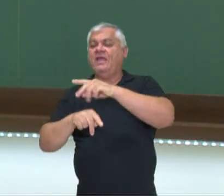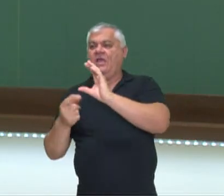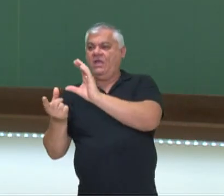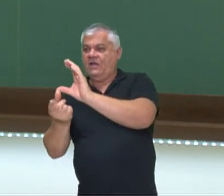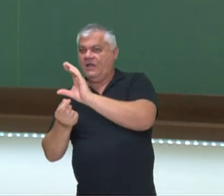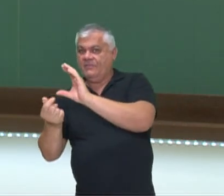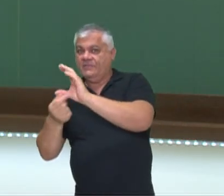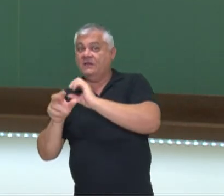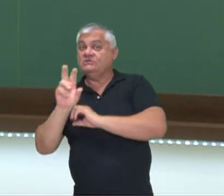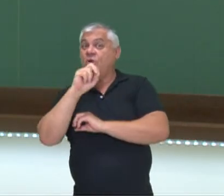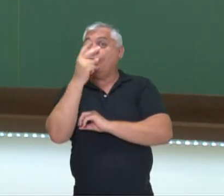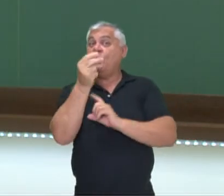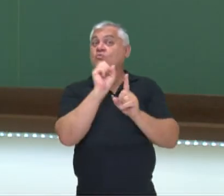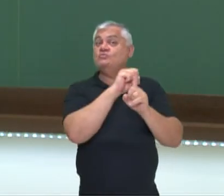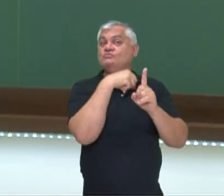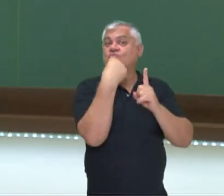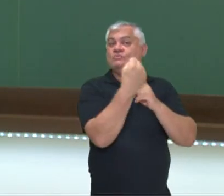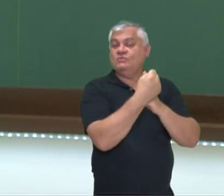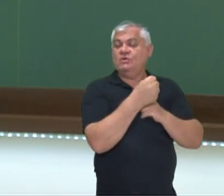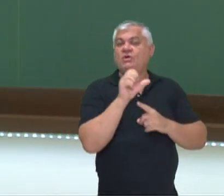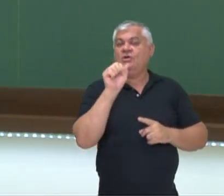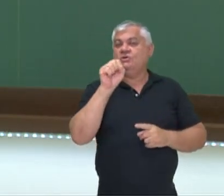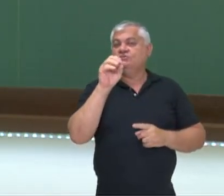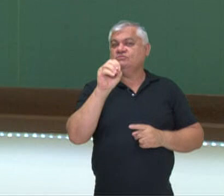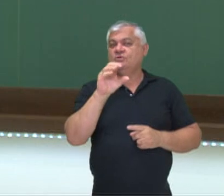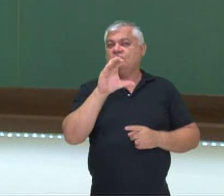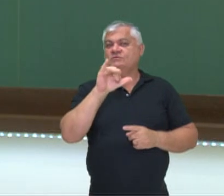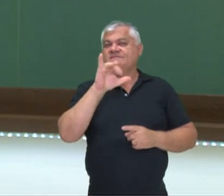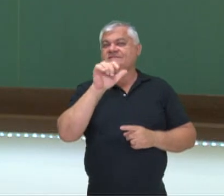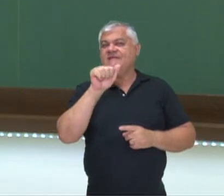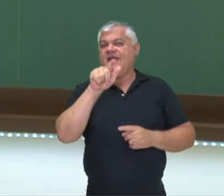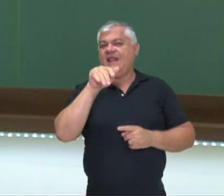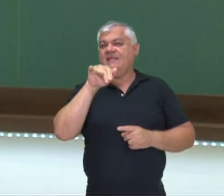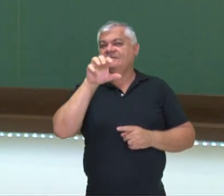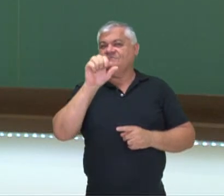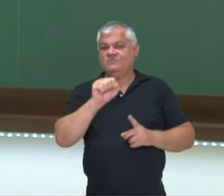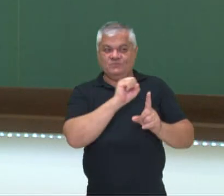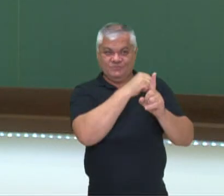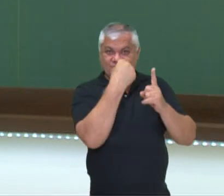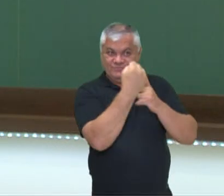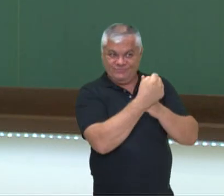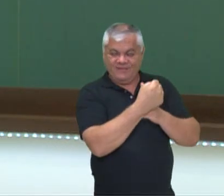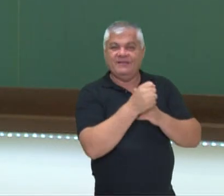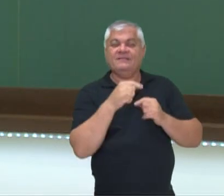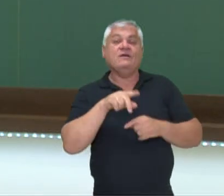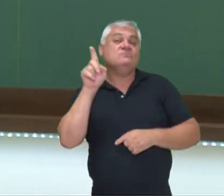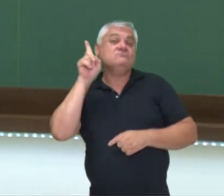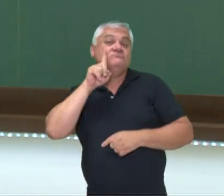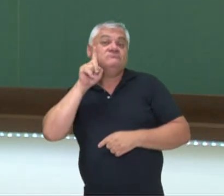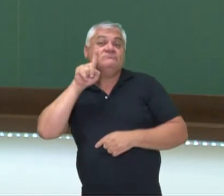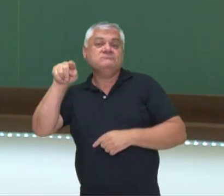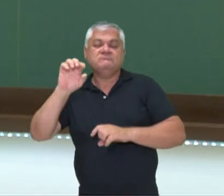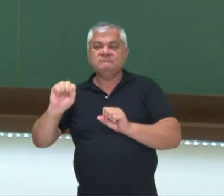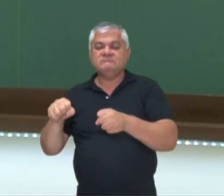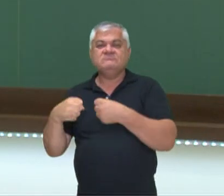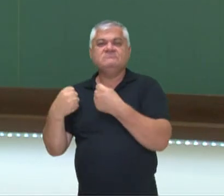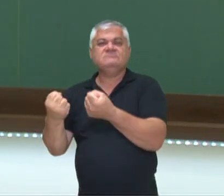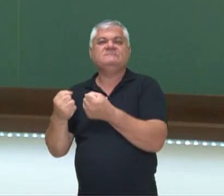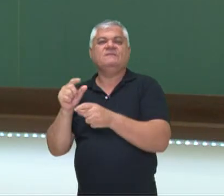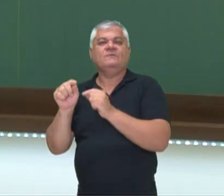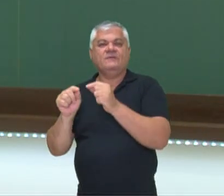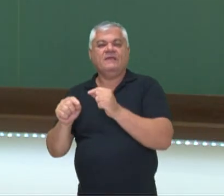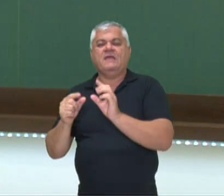novidade naquela época, socialismo. Quem eram elas? Então nós vamos ter Estados Unidos da América defendendo ainda aquela